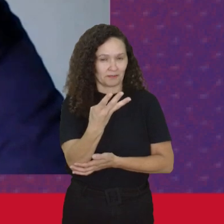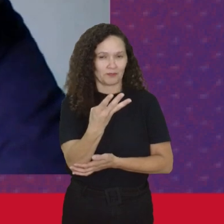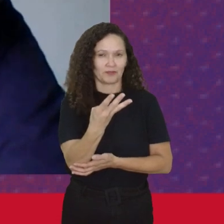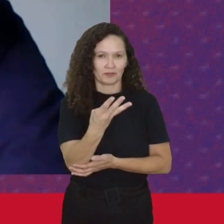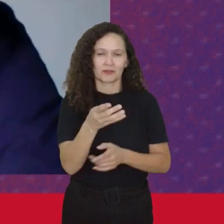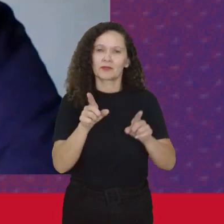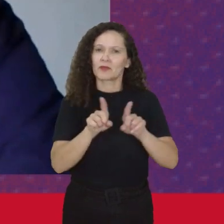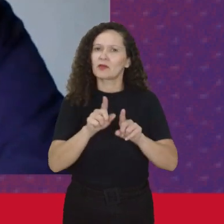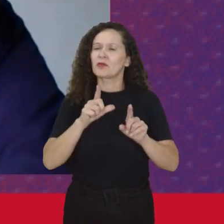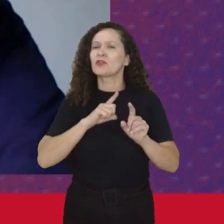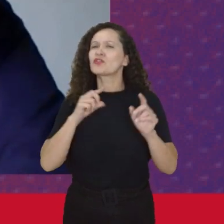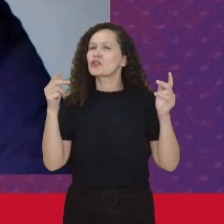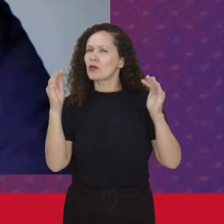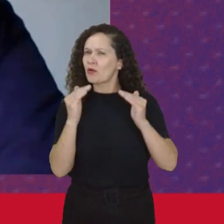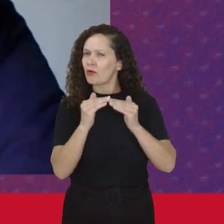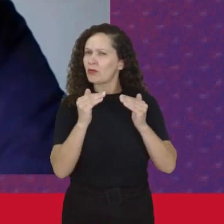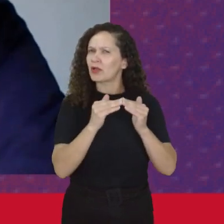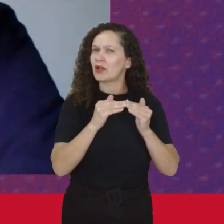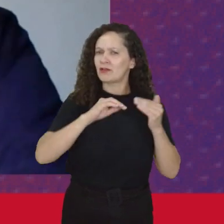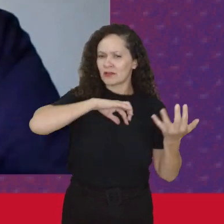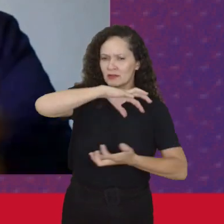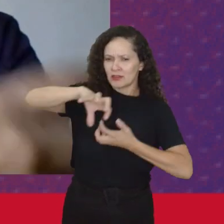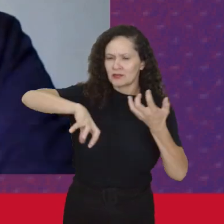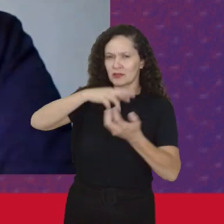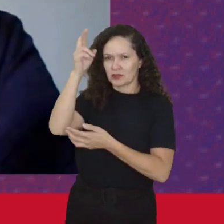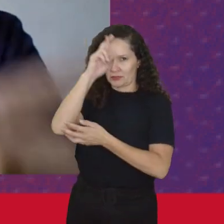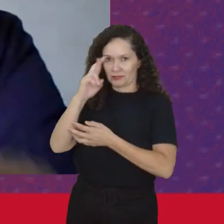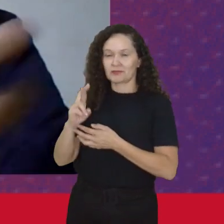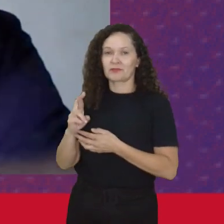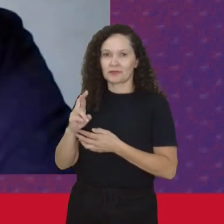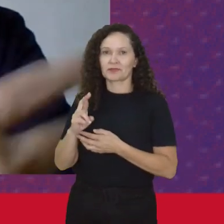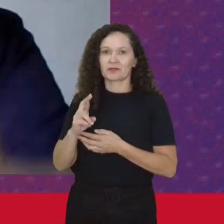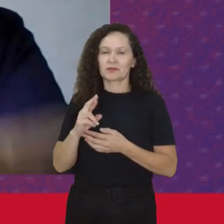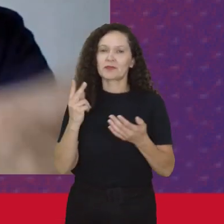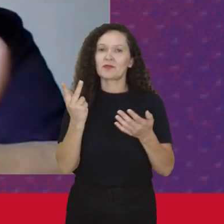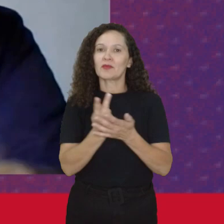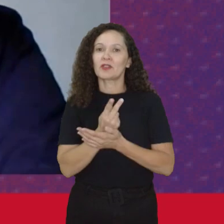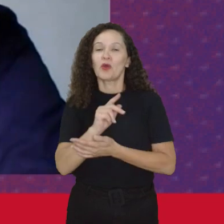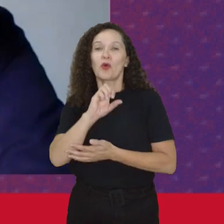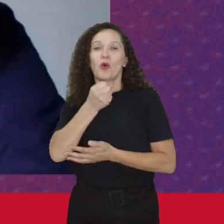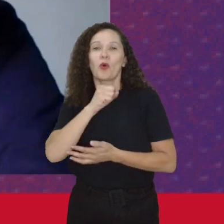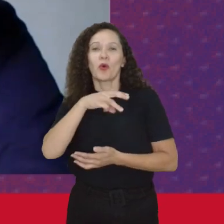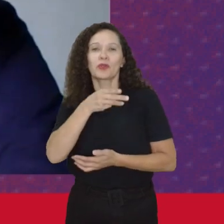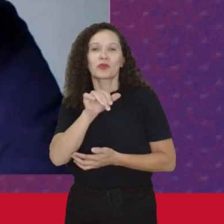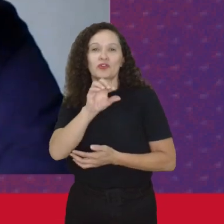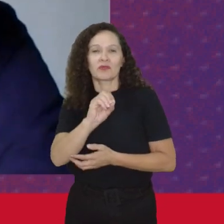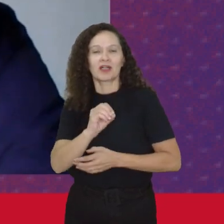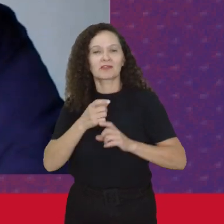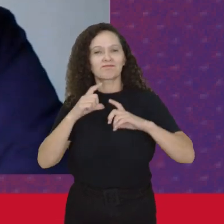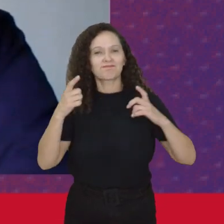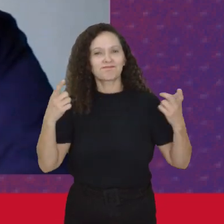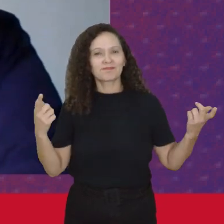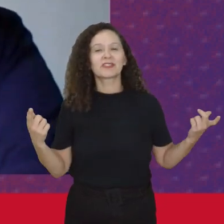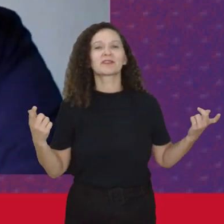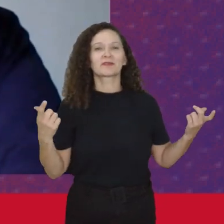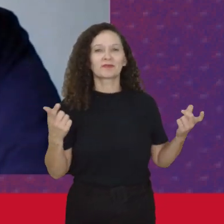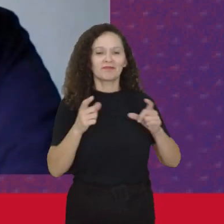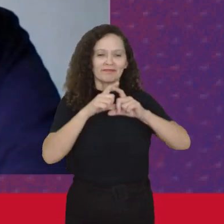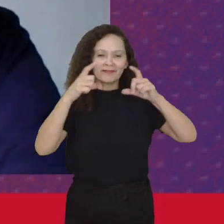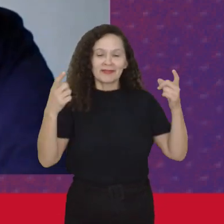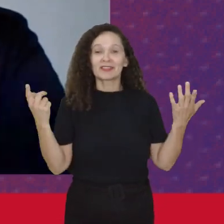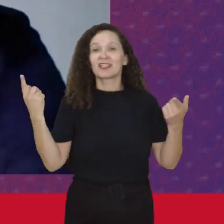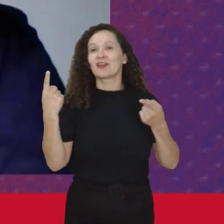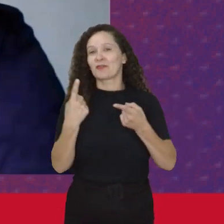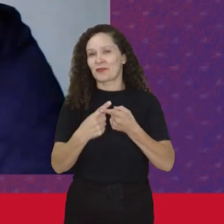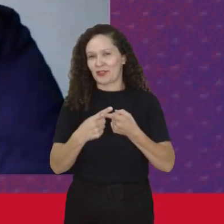Também tinha a ver Com a repressão Lá na Rússia E aí Oito de março Vem crescendo E justamente